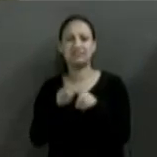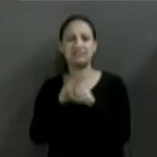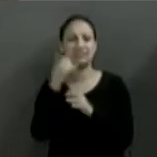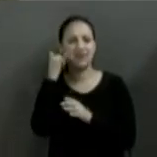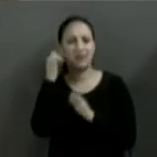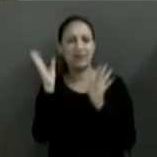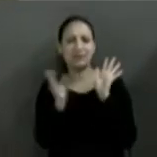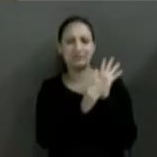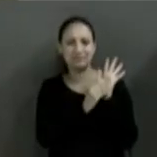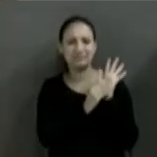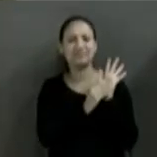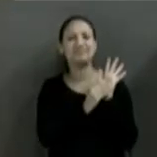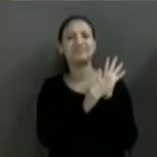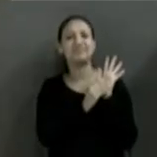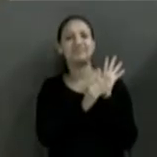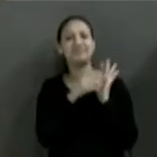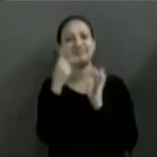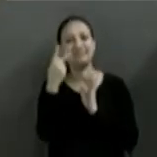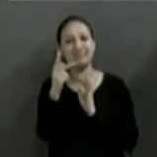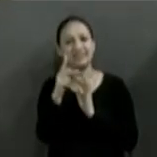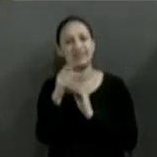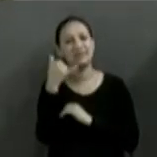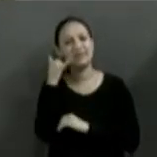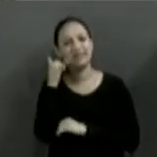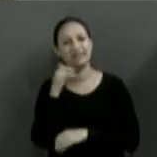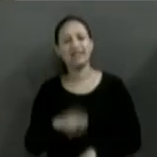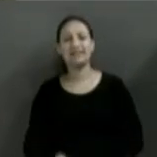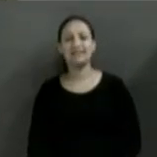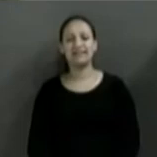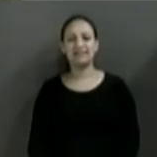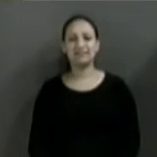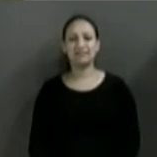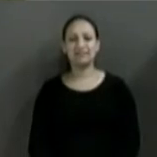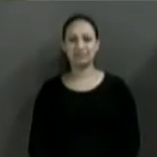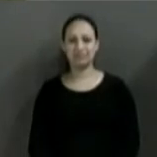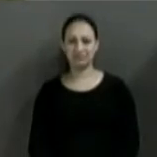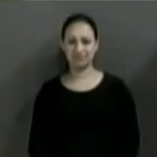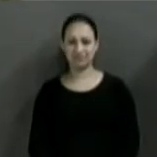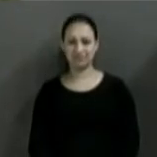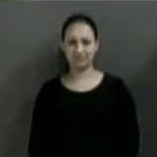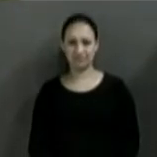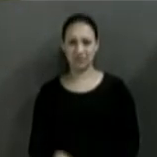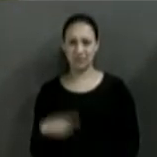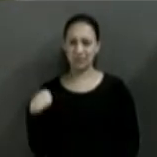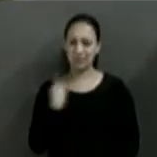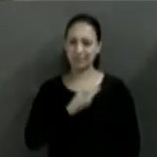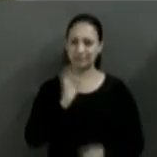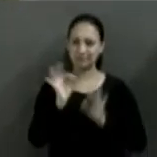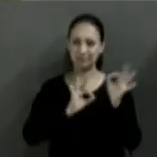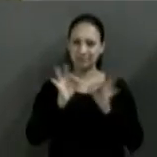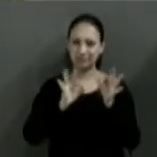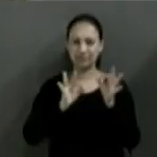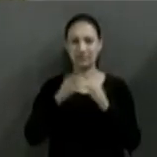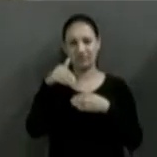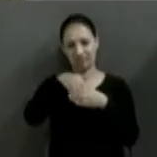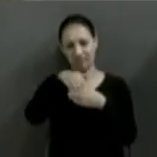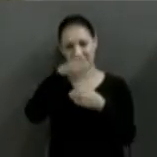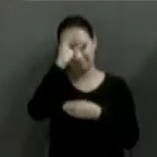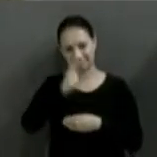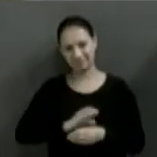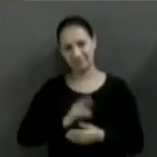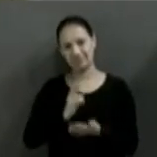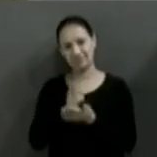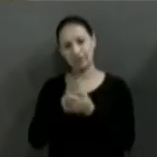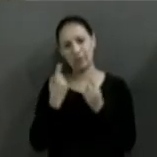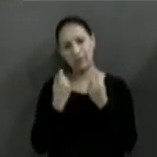da Vale TV Sistema Android para o seu aparelho eletrônico. O nosso projeto, eleições cidadãs, sempre em nome de Tecnolar,